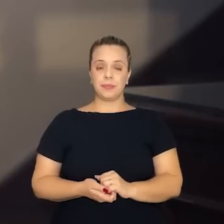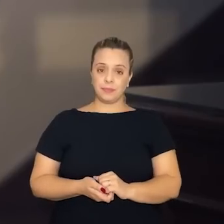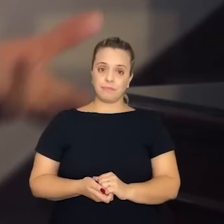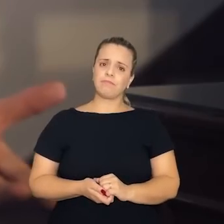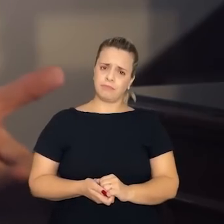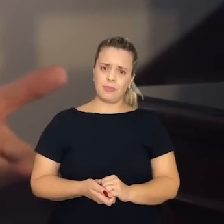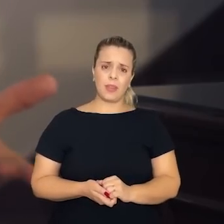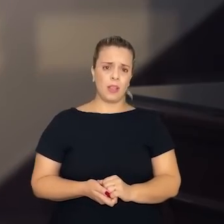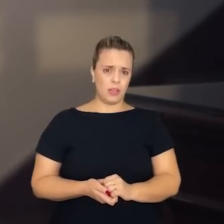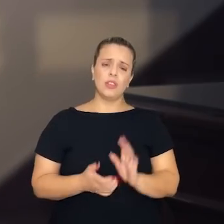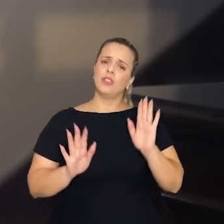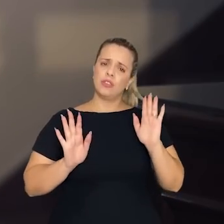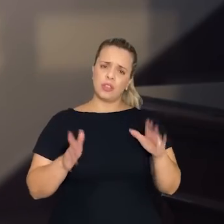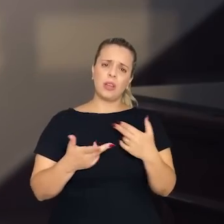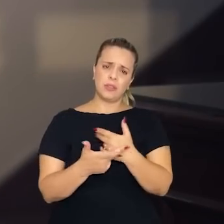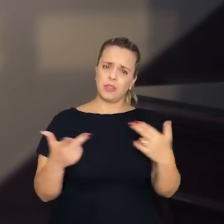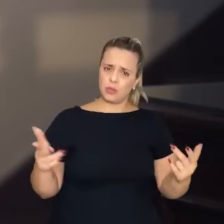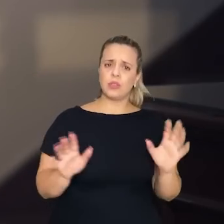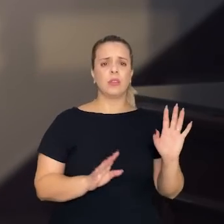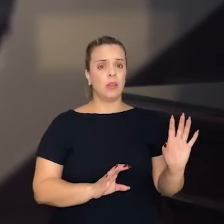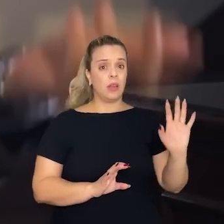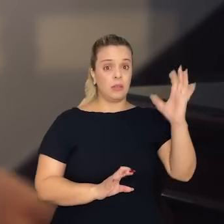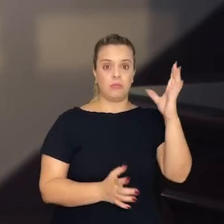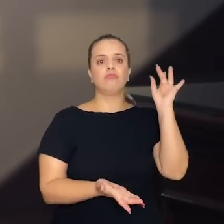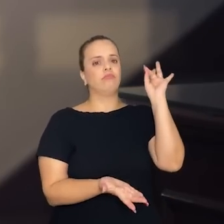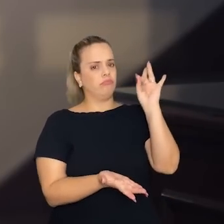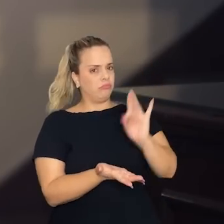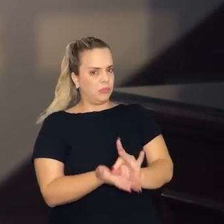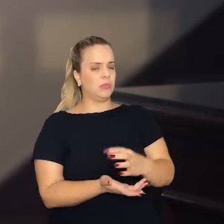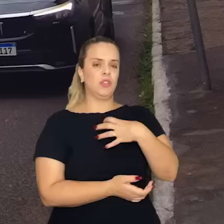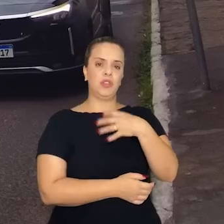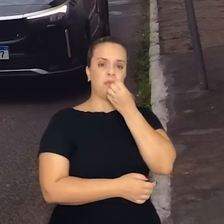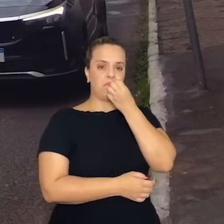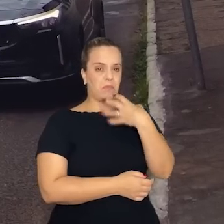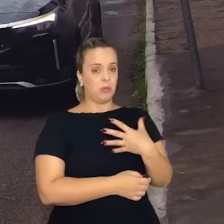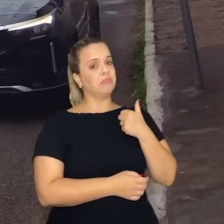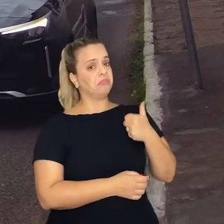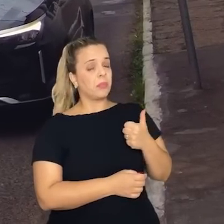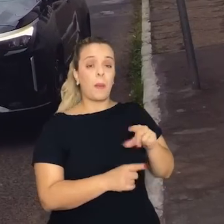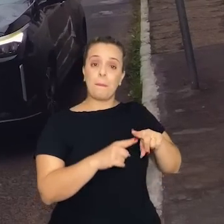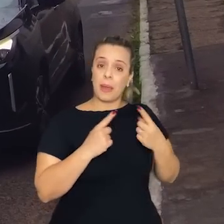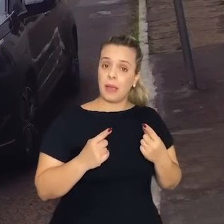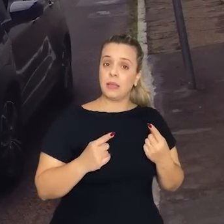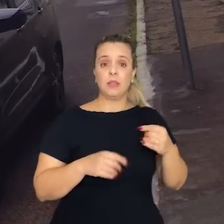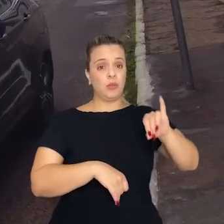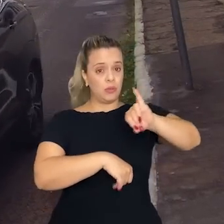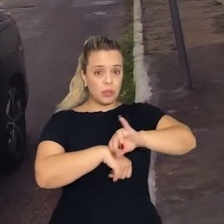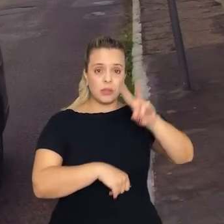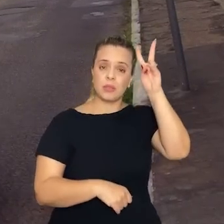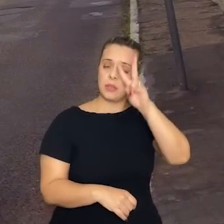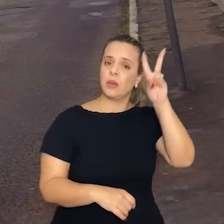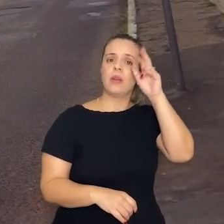Muita coisa já aconteceu de forma concreta, de forma positiva. Porém, o Centro Histórico é algo que